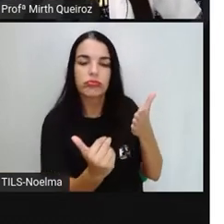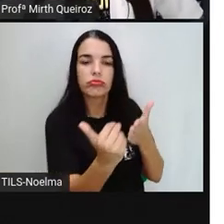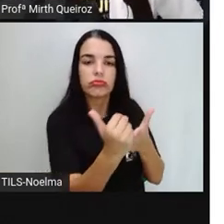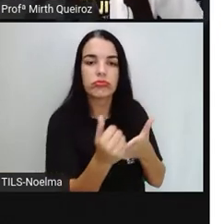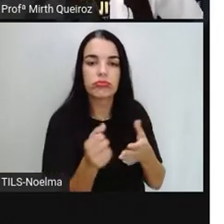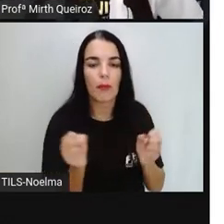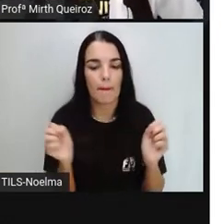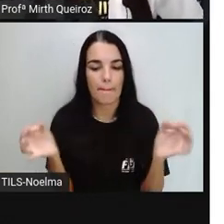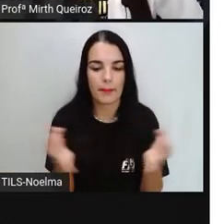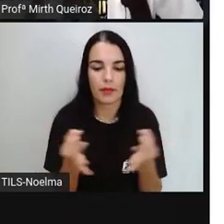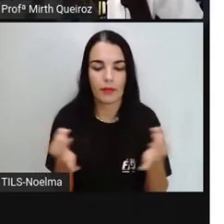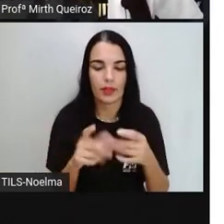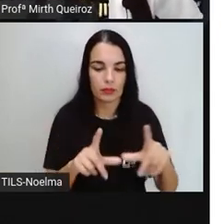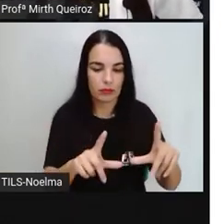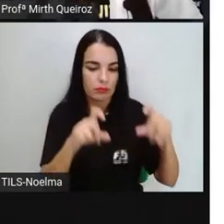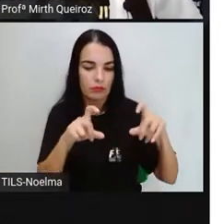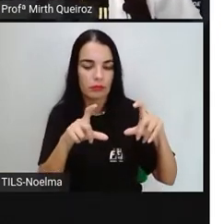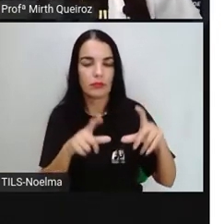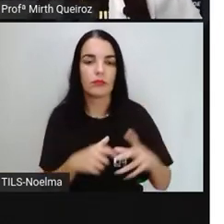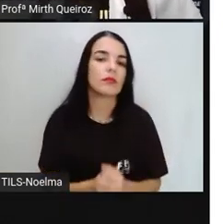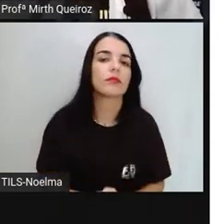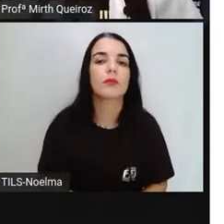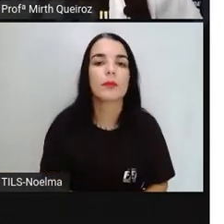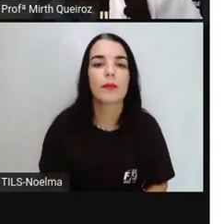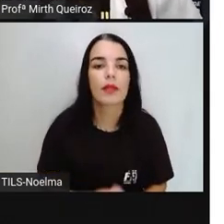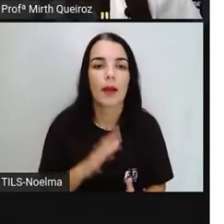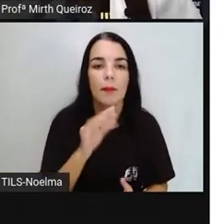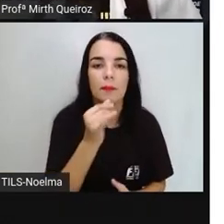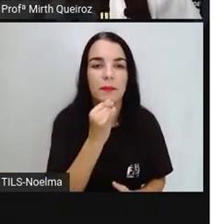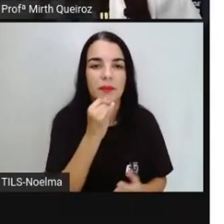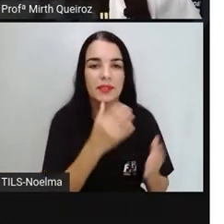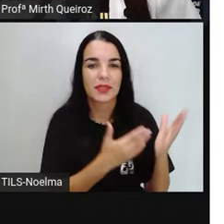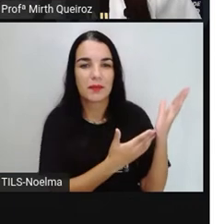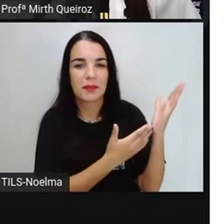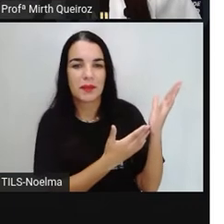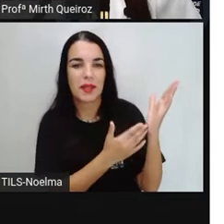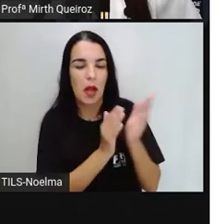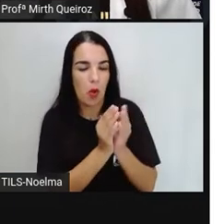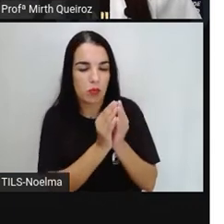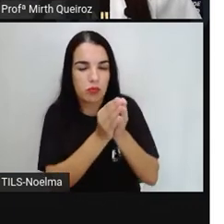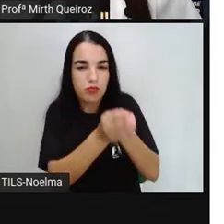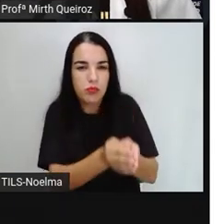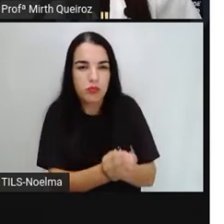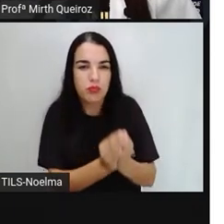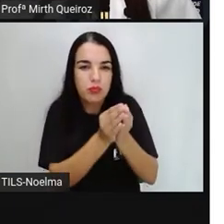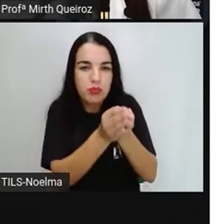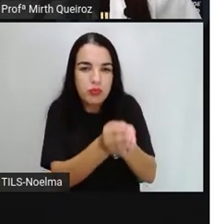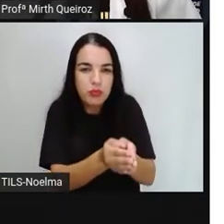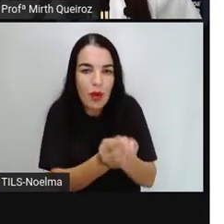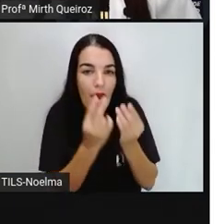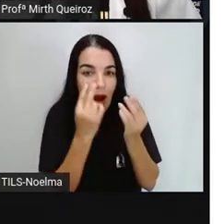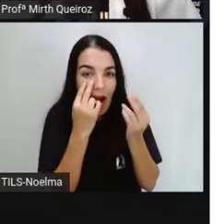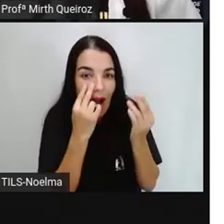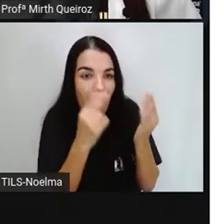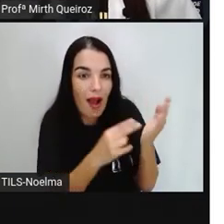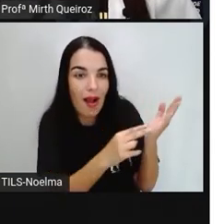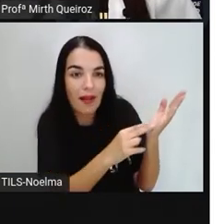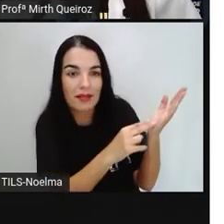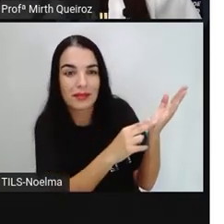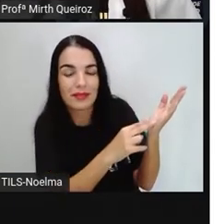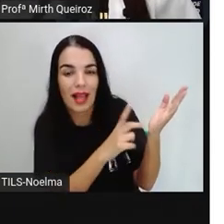imagem, né? Note aí, por exemplo, esse barquinho aqui. A gente utilizou aqui um